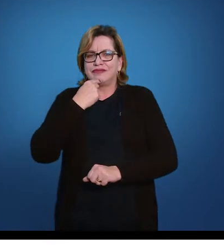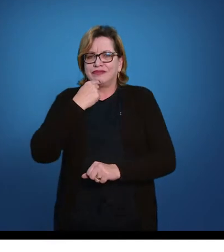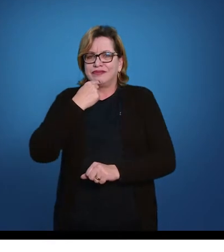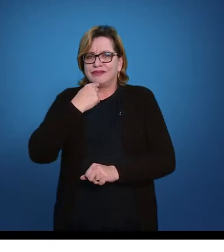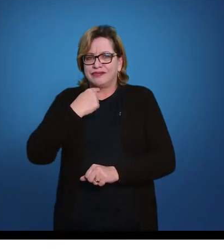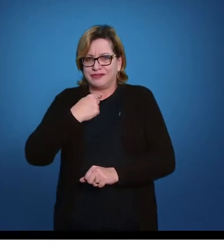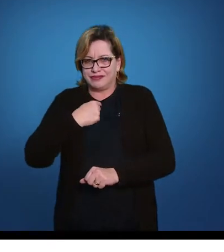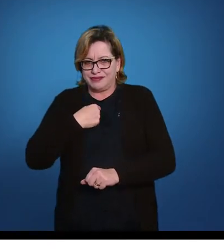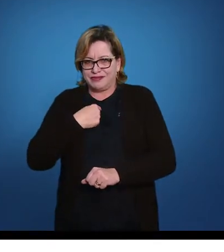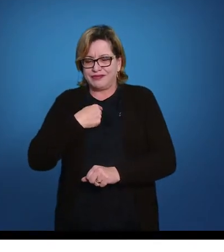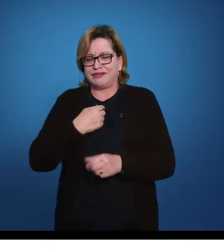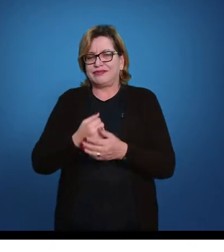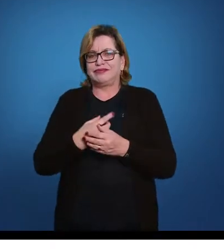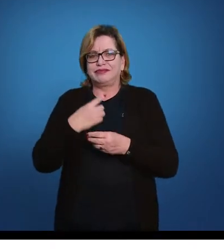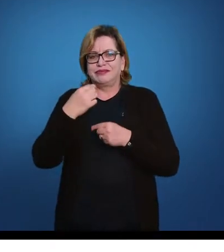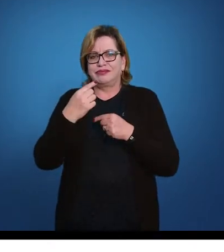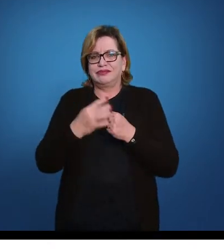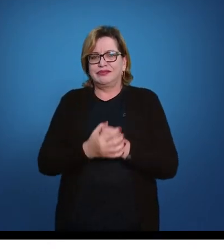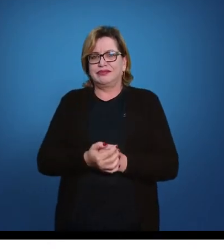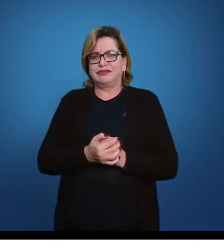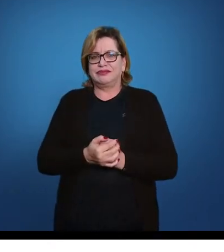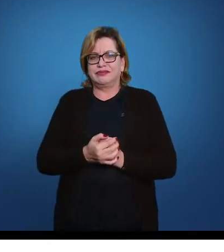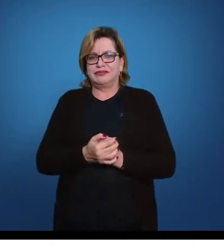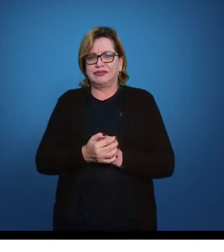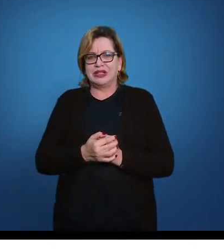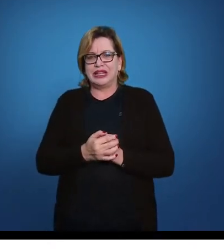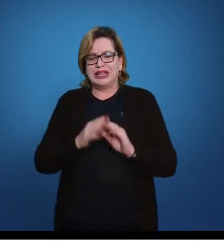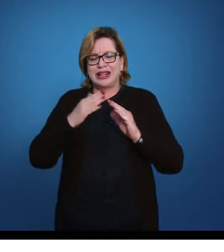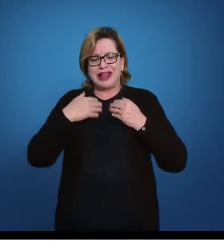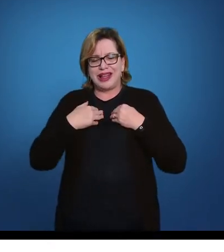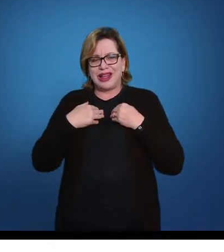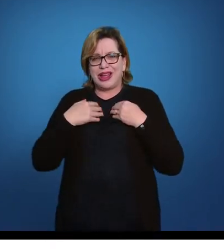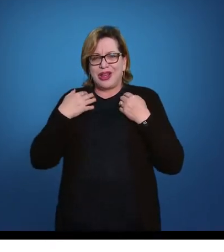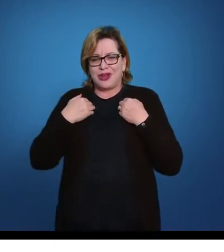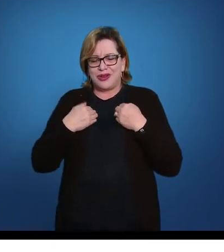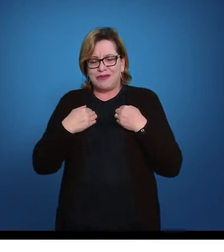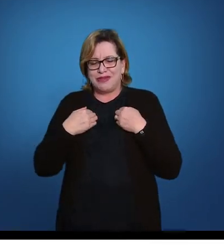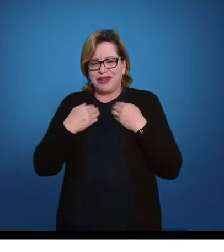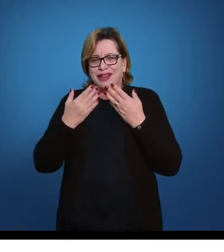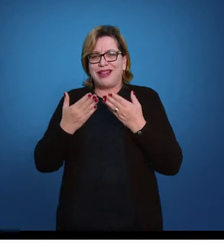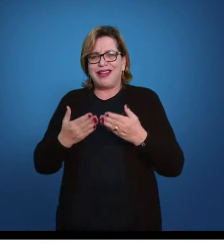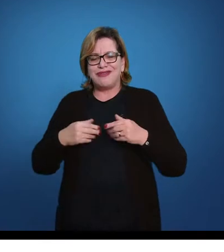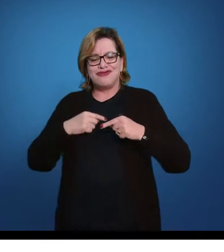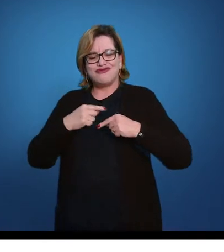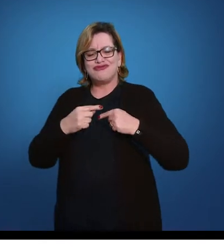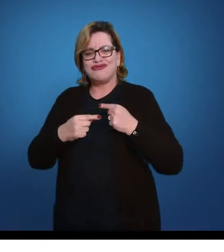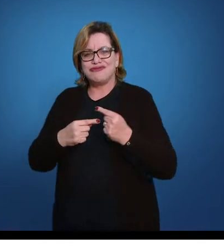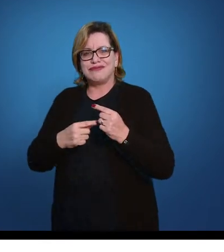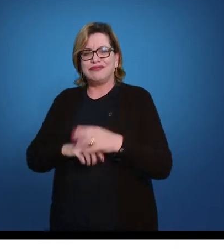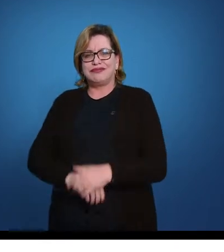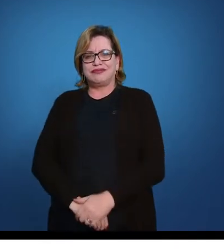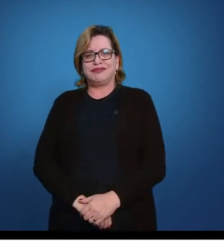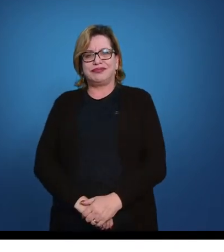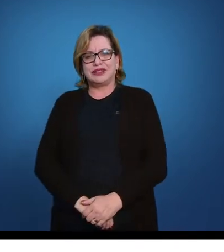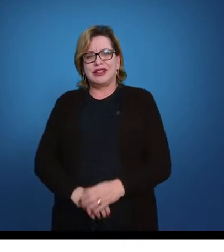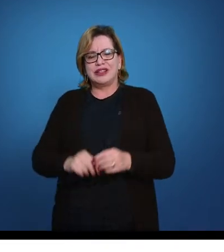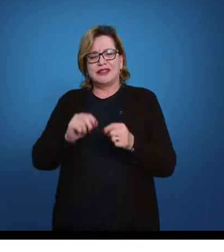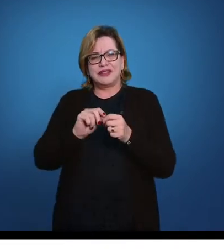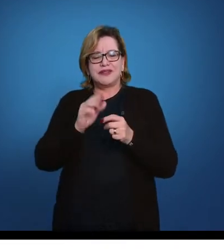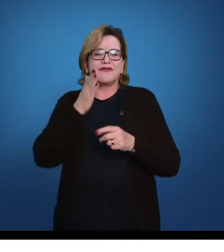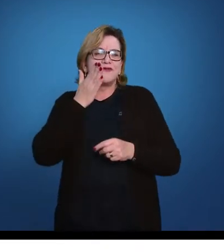o queixo no peito e deixar o corpo cair levemente. Para